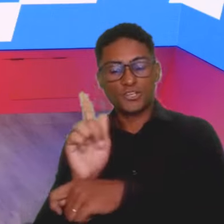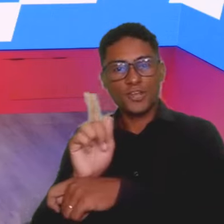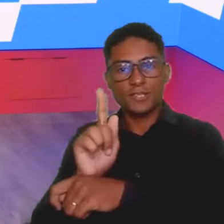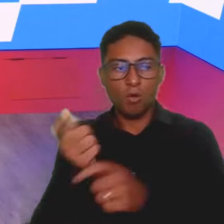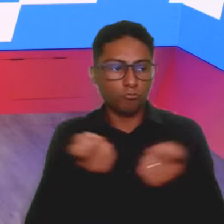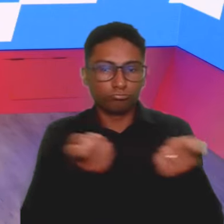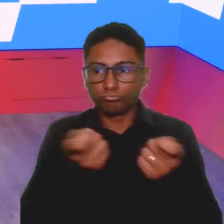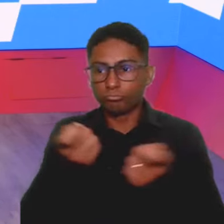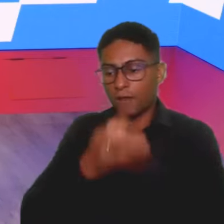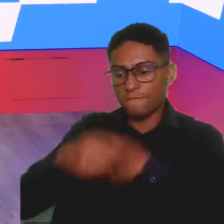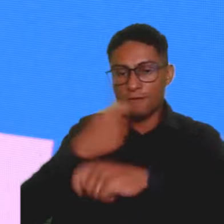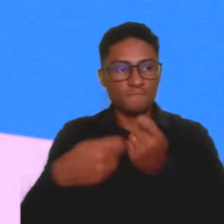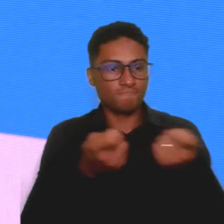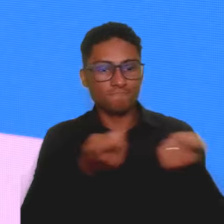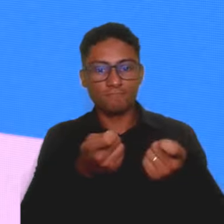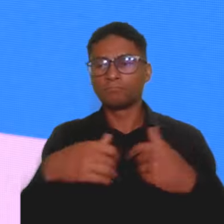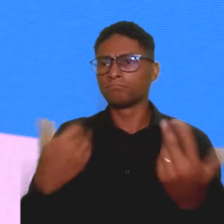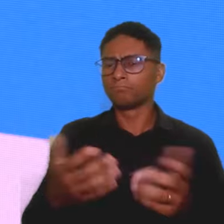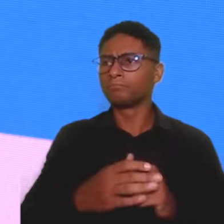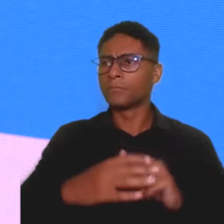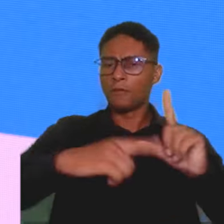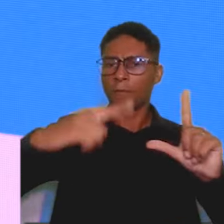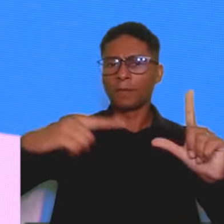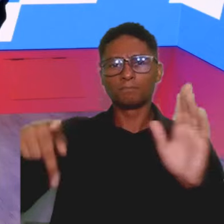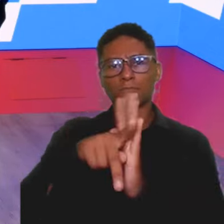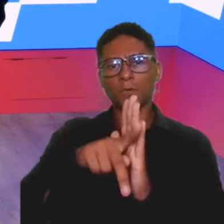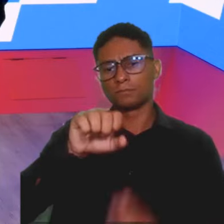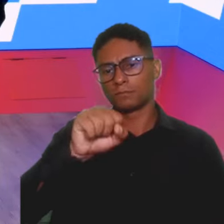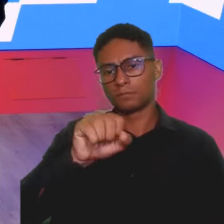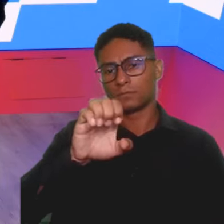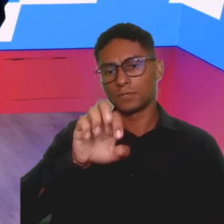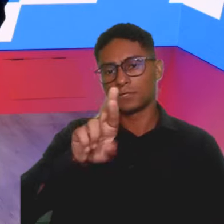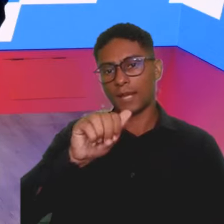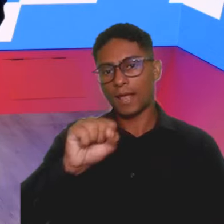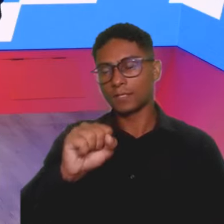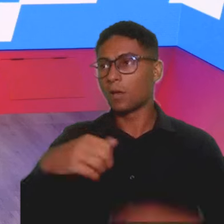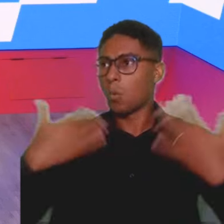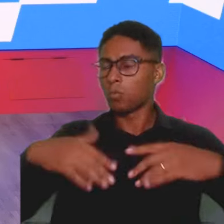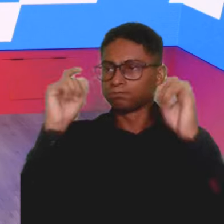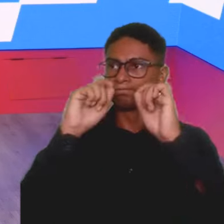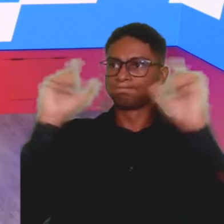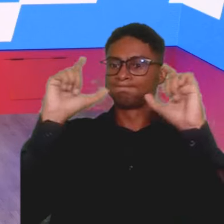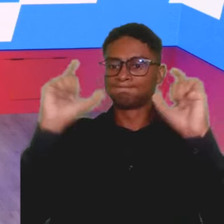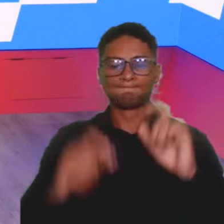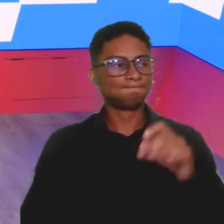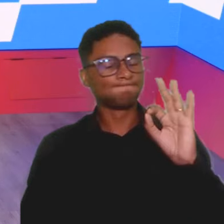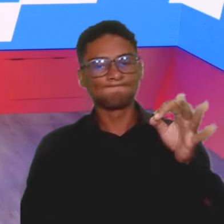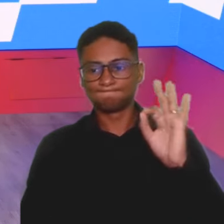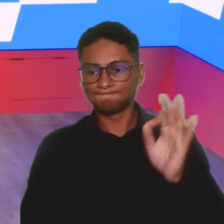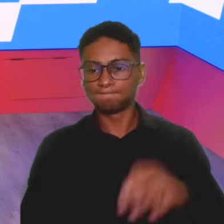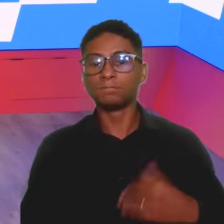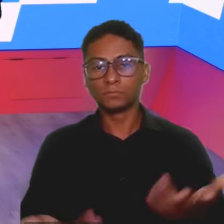Natal, esses números do indicador da Serasa Experian assustam, não assustam? É, com certeza. Quando nós